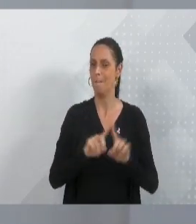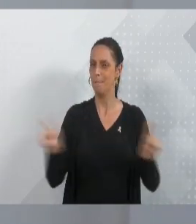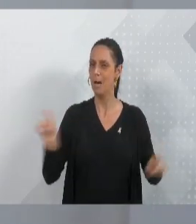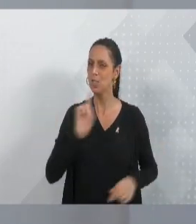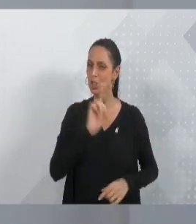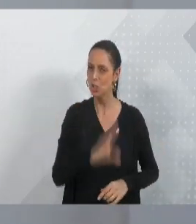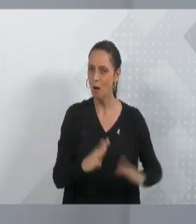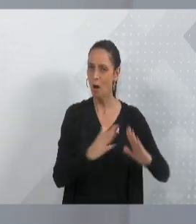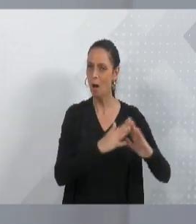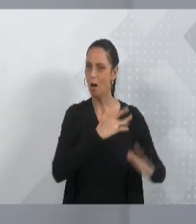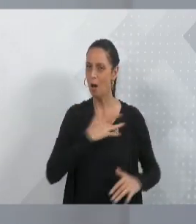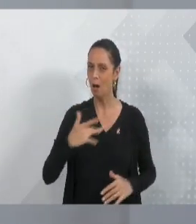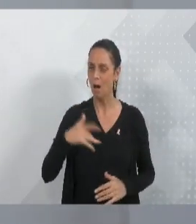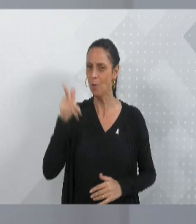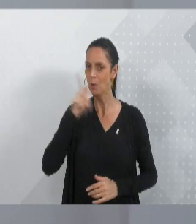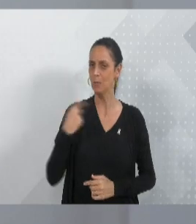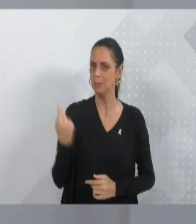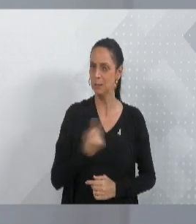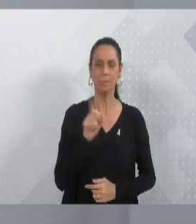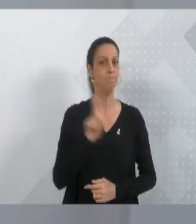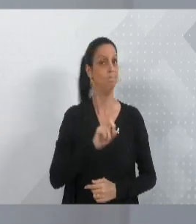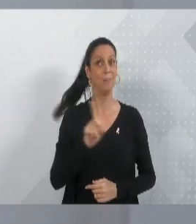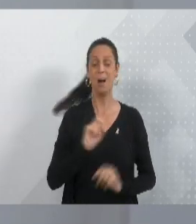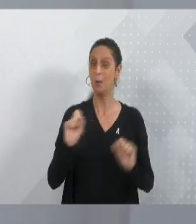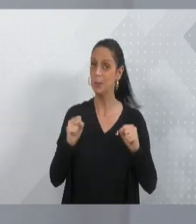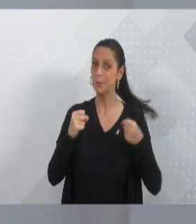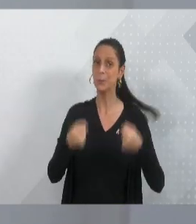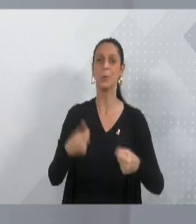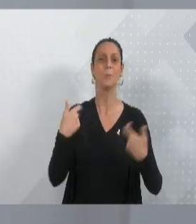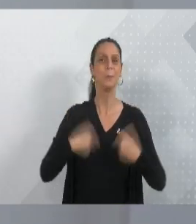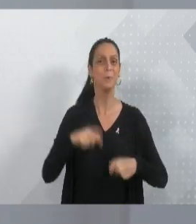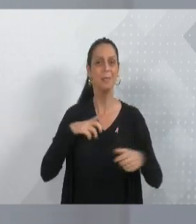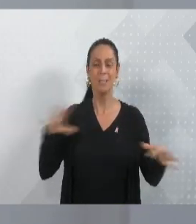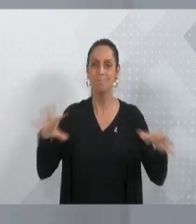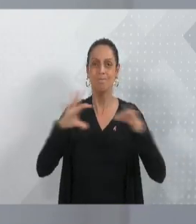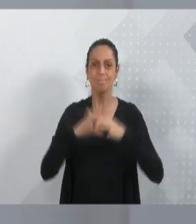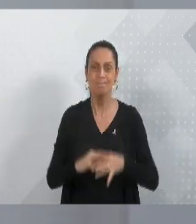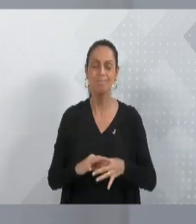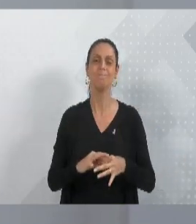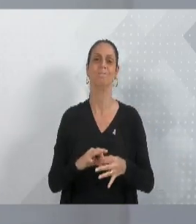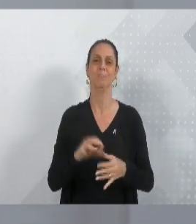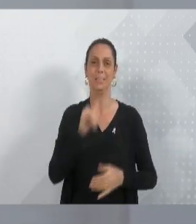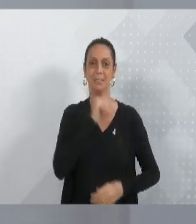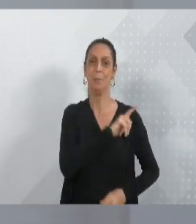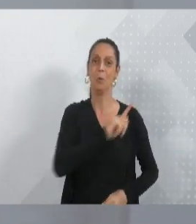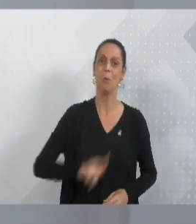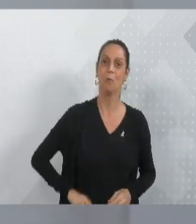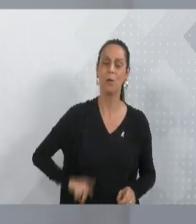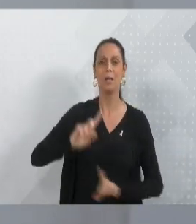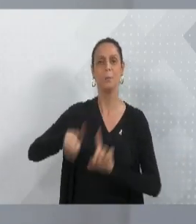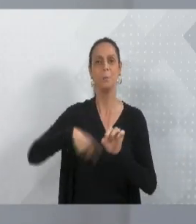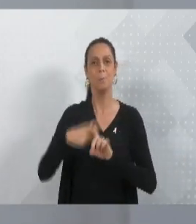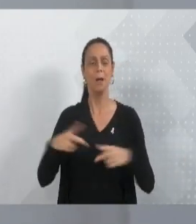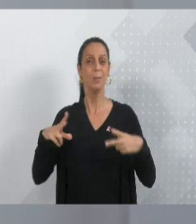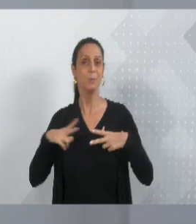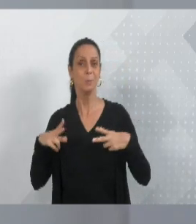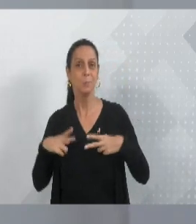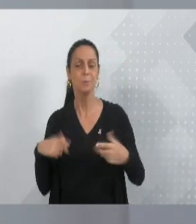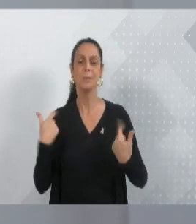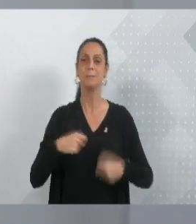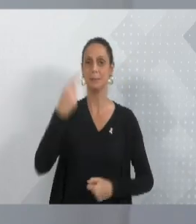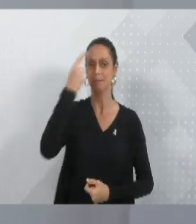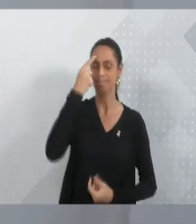conseguir enfrentar esse problema, por isso que venho defendendo aqui conexões com a iniciativa privada, fazer algumas pontes. A gente tem que pensar